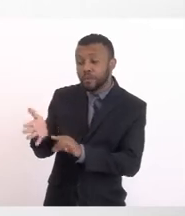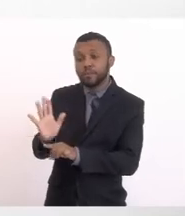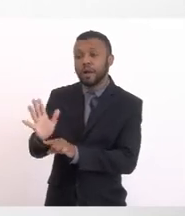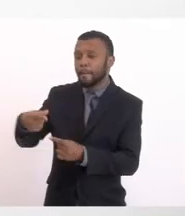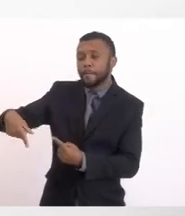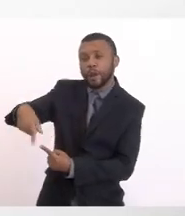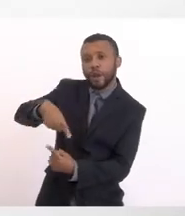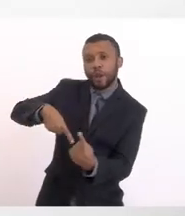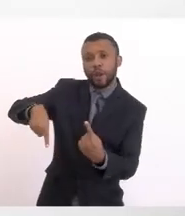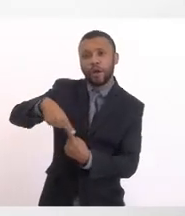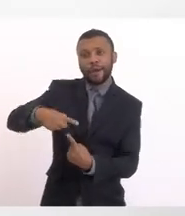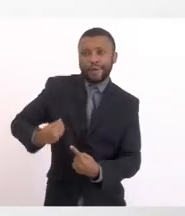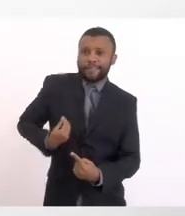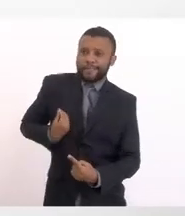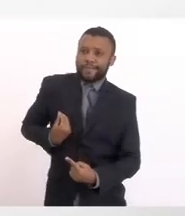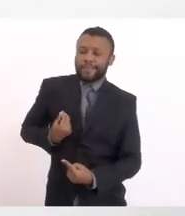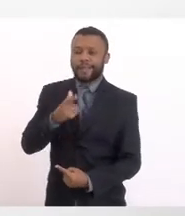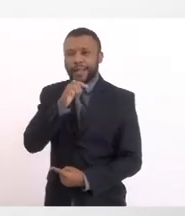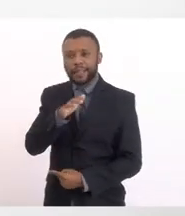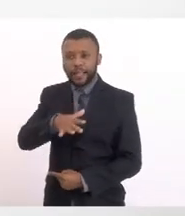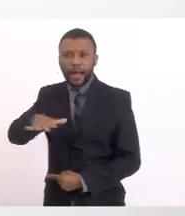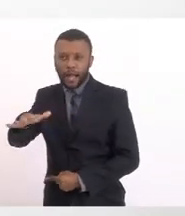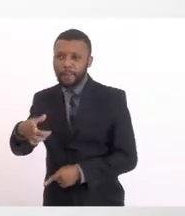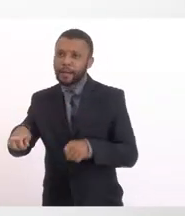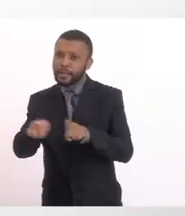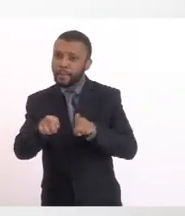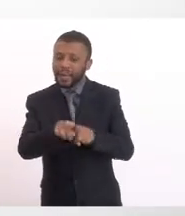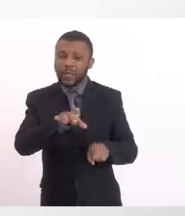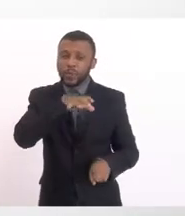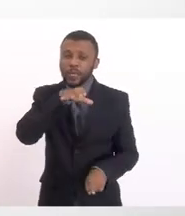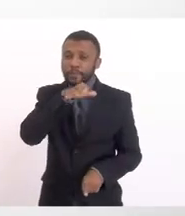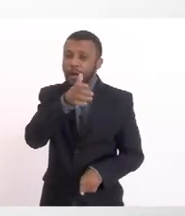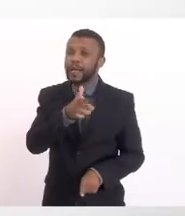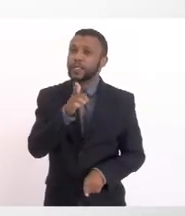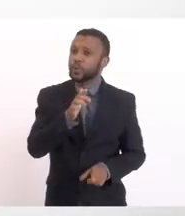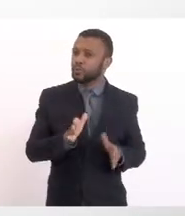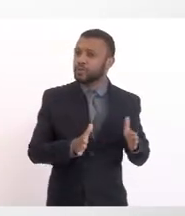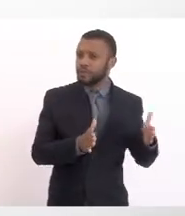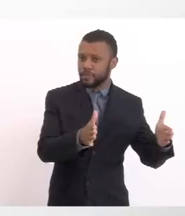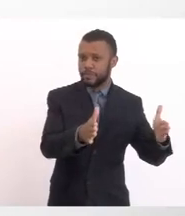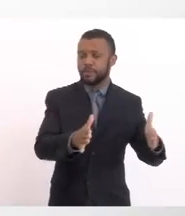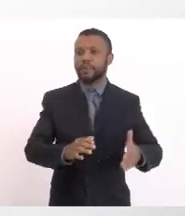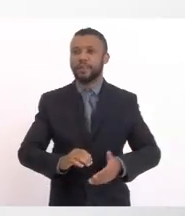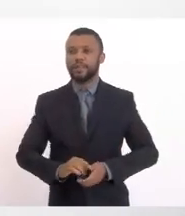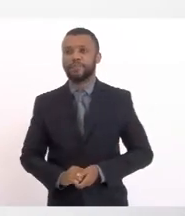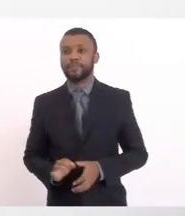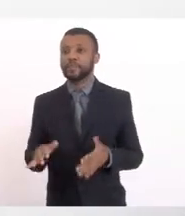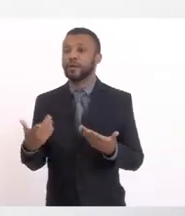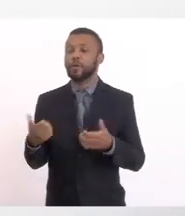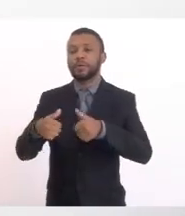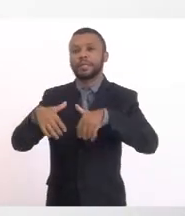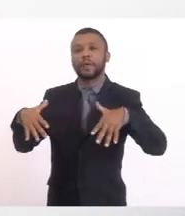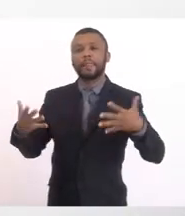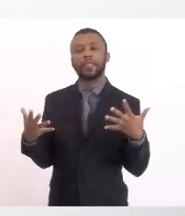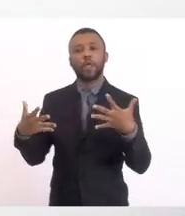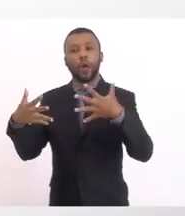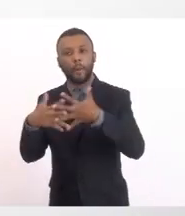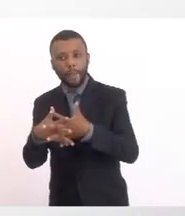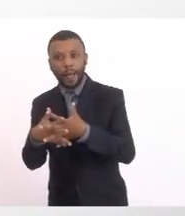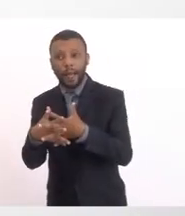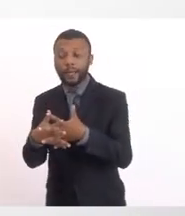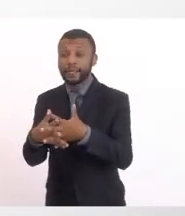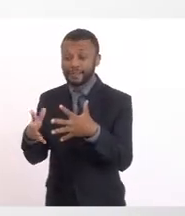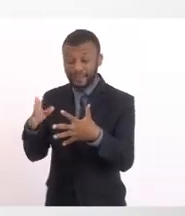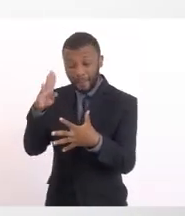O ciclo de vida Das espécies de água doce Então O sistema é complexo E além da